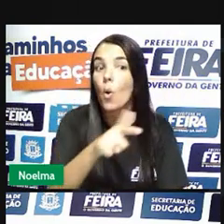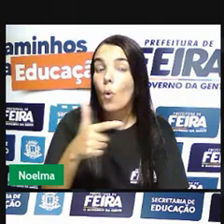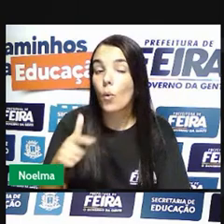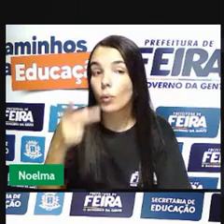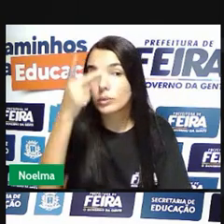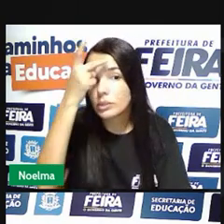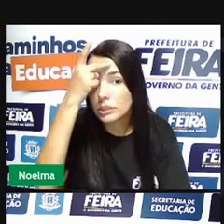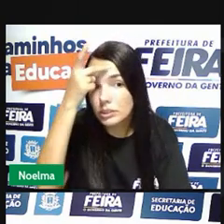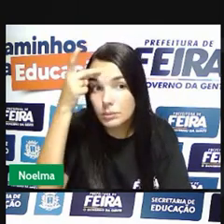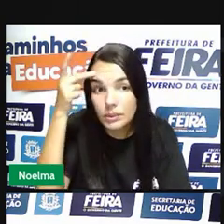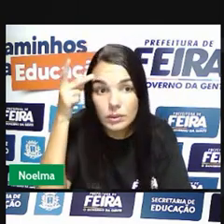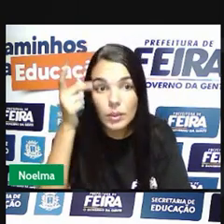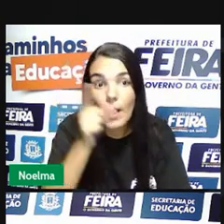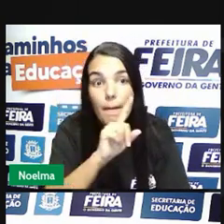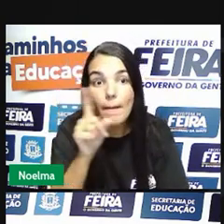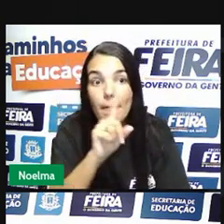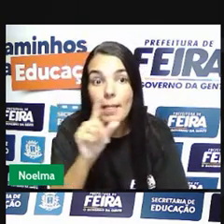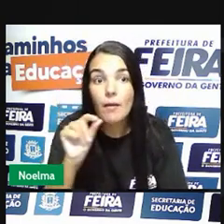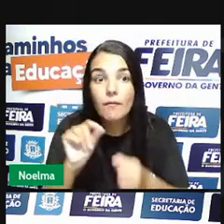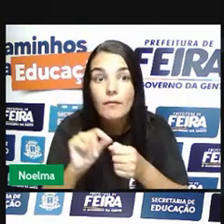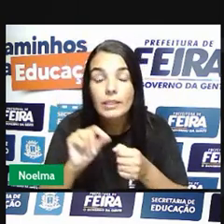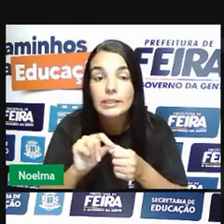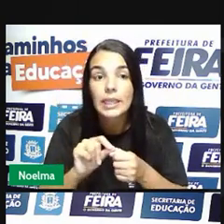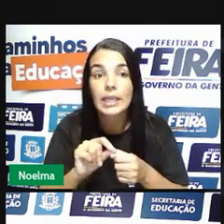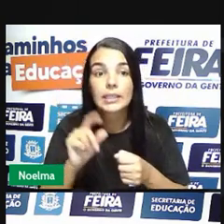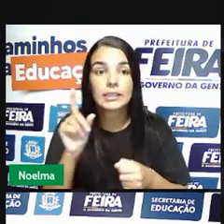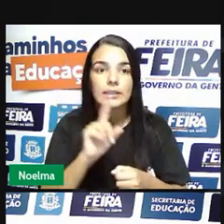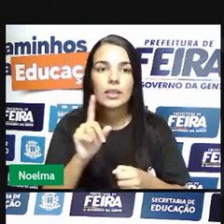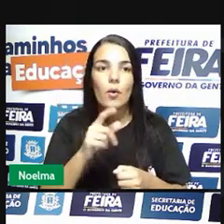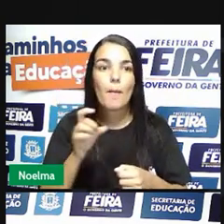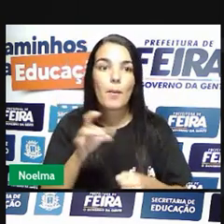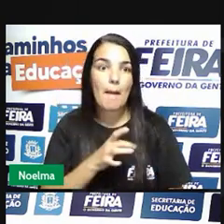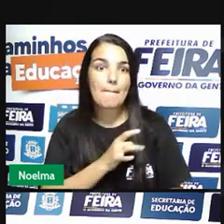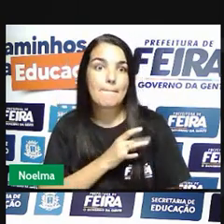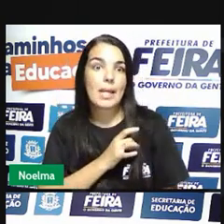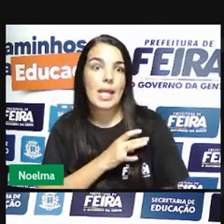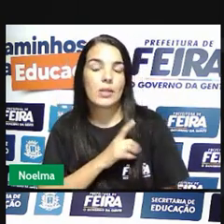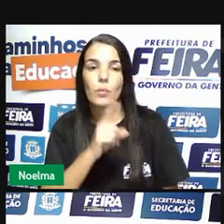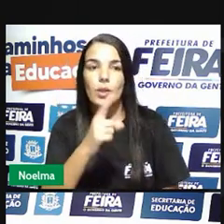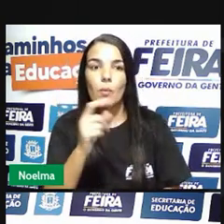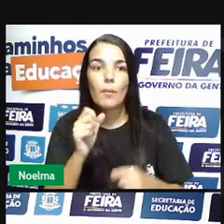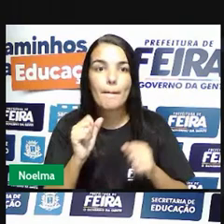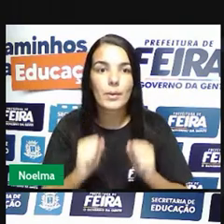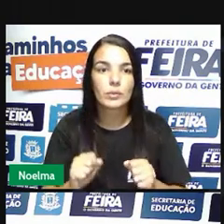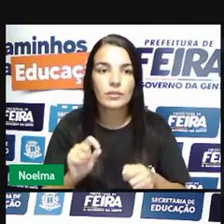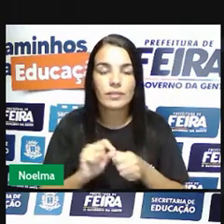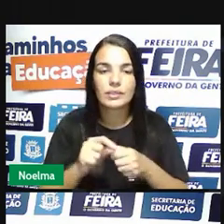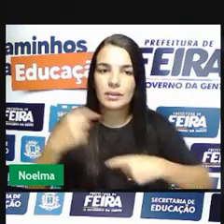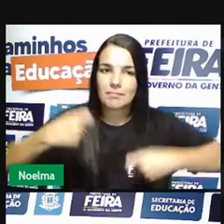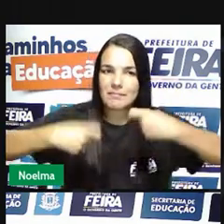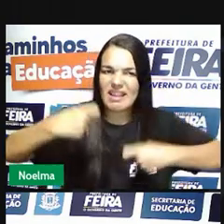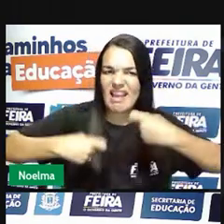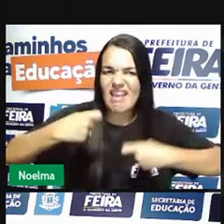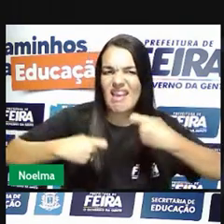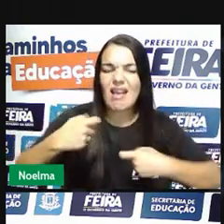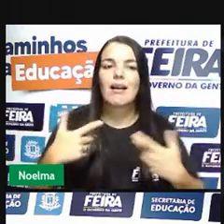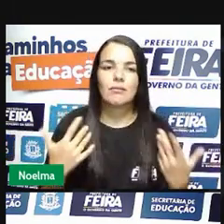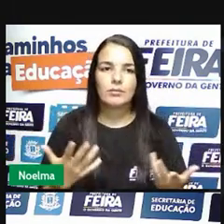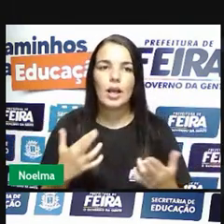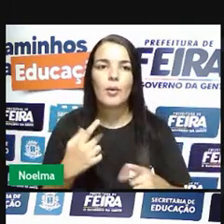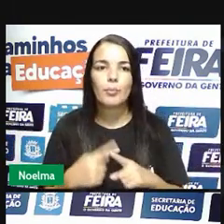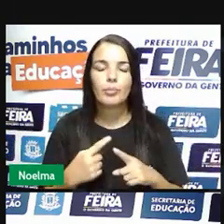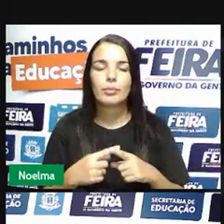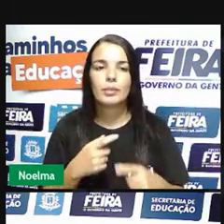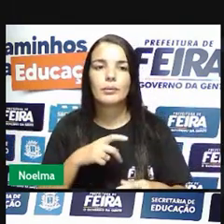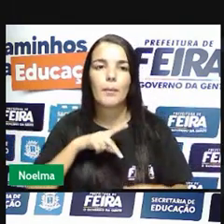em praça pública pra que as pessoas sentissem medo né e não se rebelassem aí contra aos mandos e